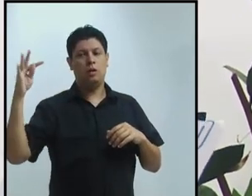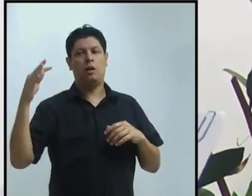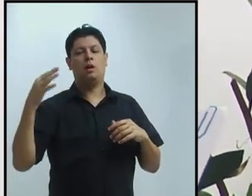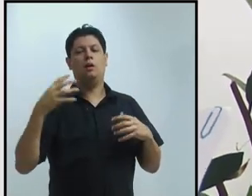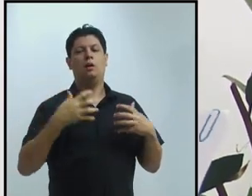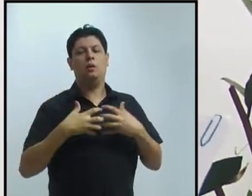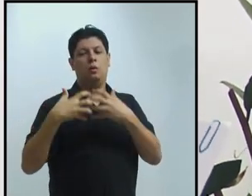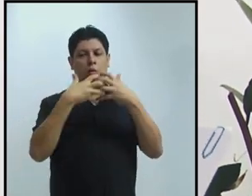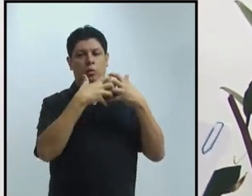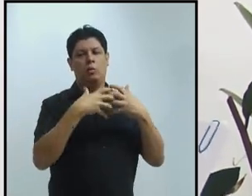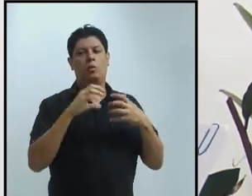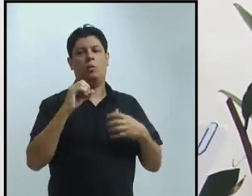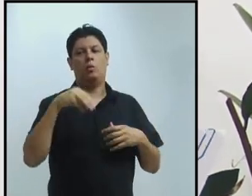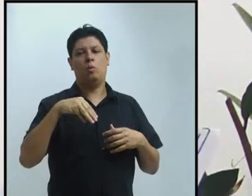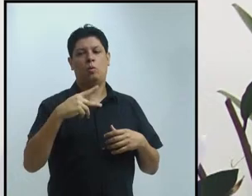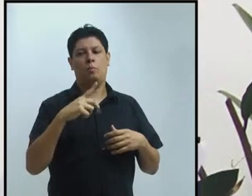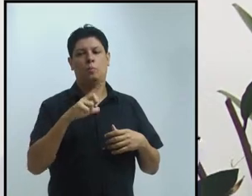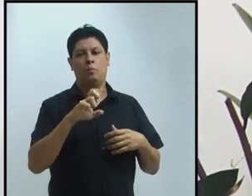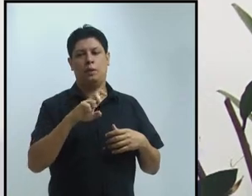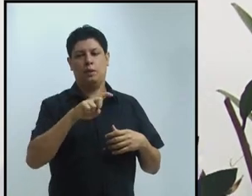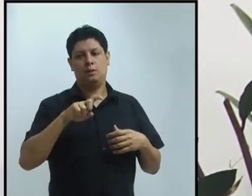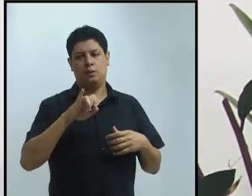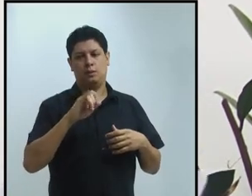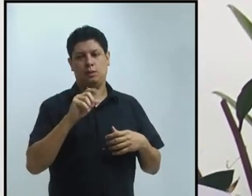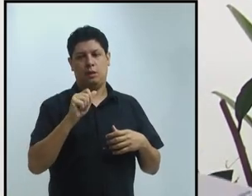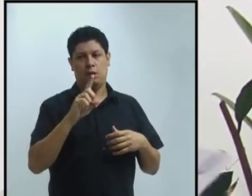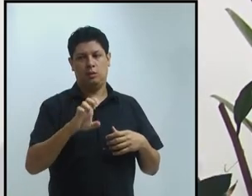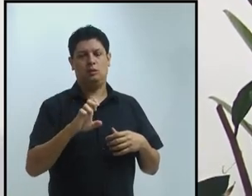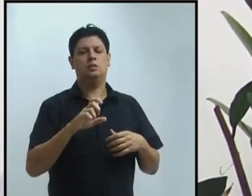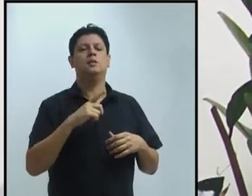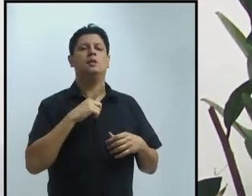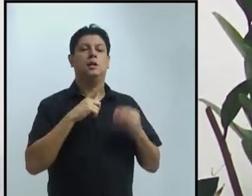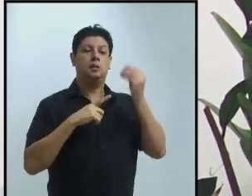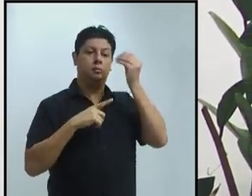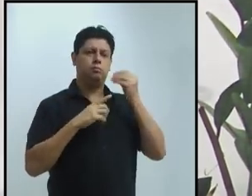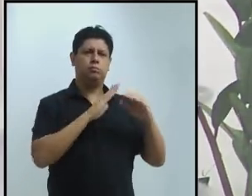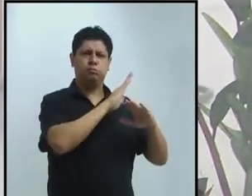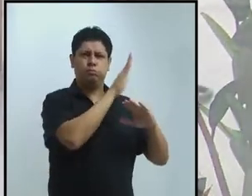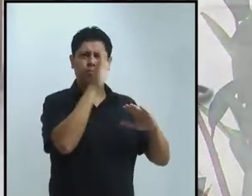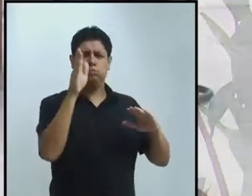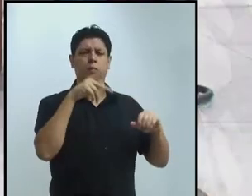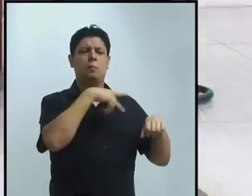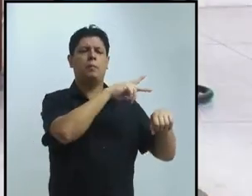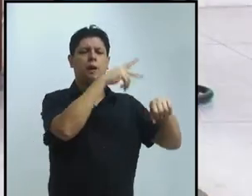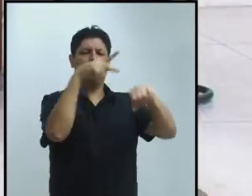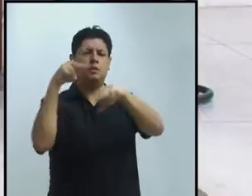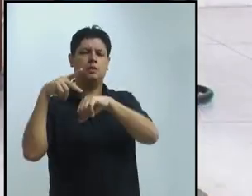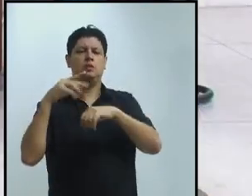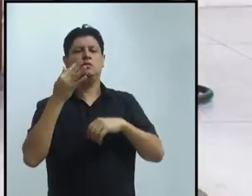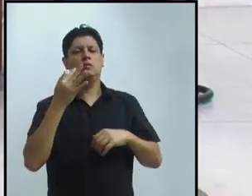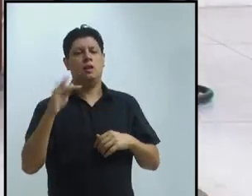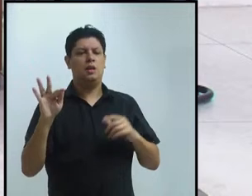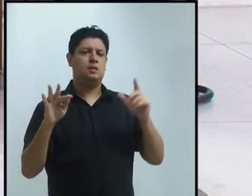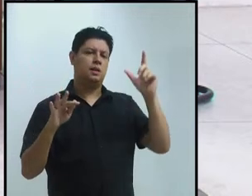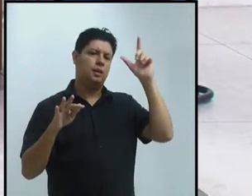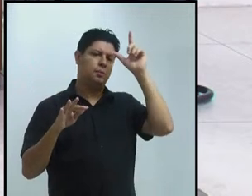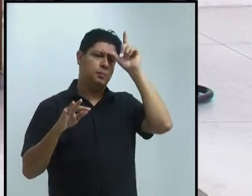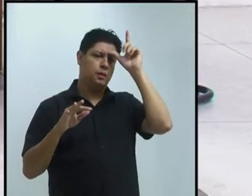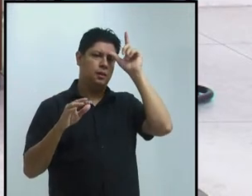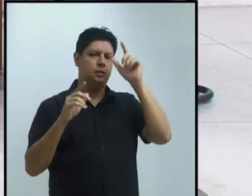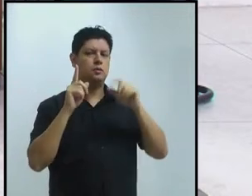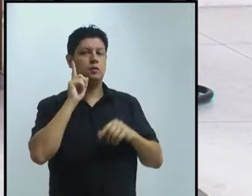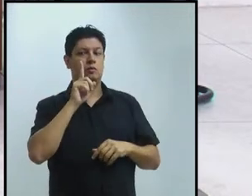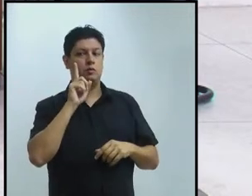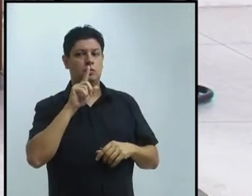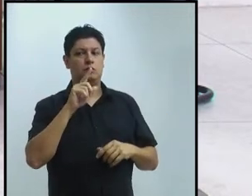a França, Estados Unidos, Inglaterra, Alemanha e Japão. Então, eu passo agora a palavra para ela, depois eu apresento a professora Germana e